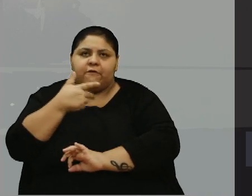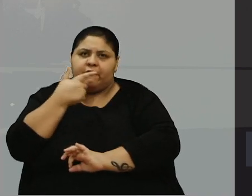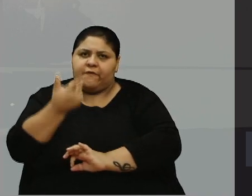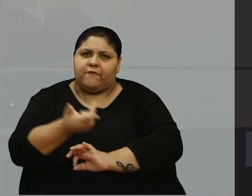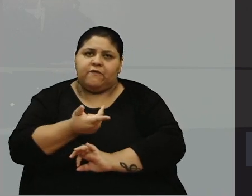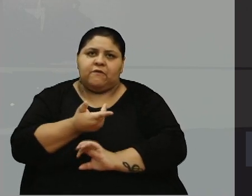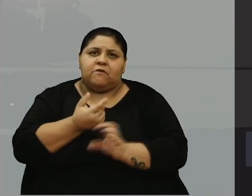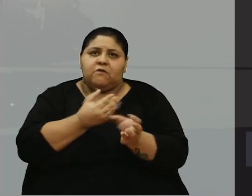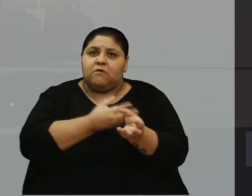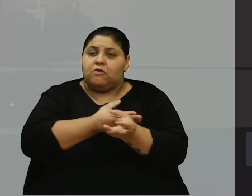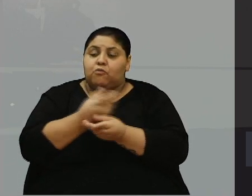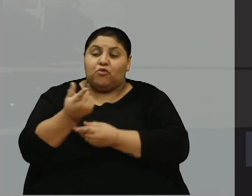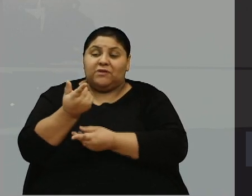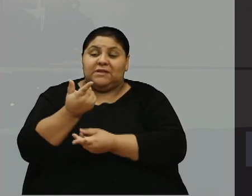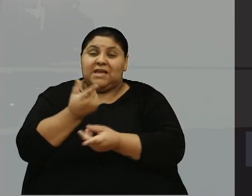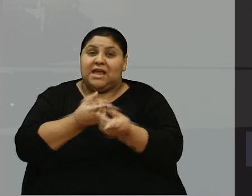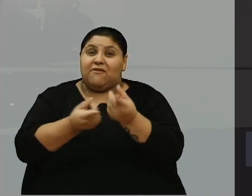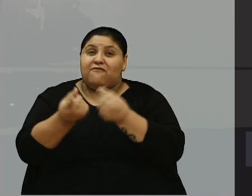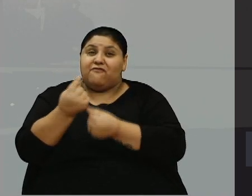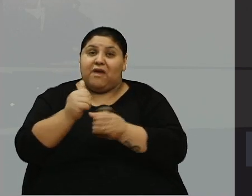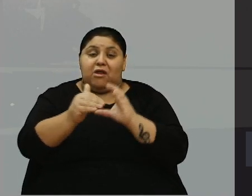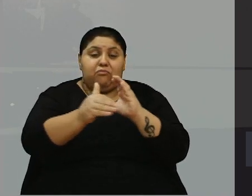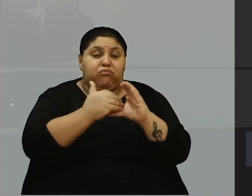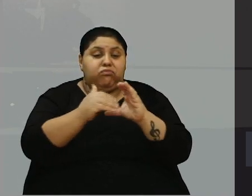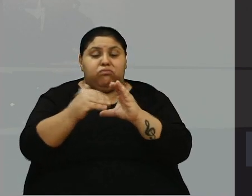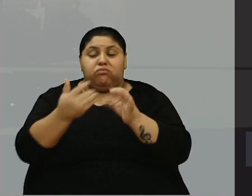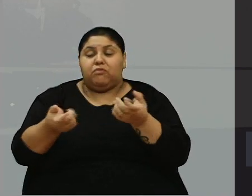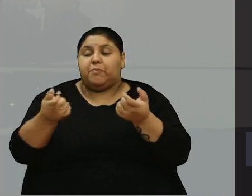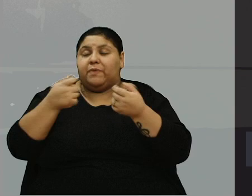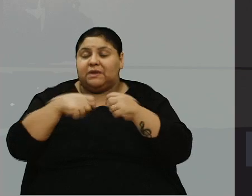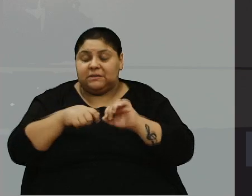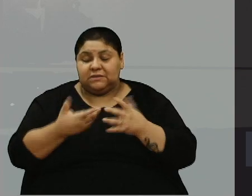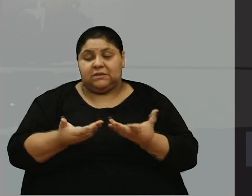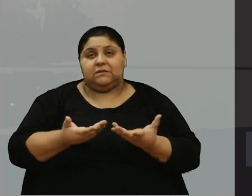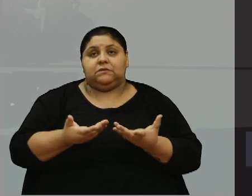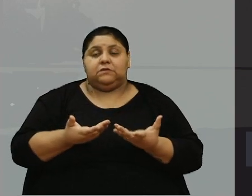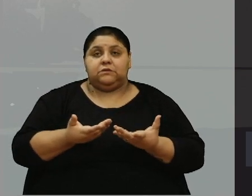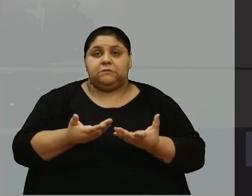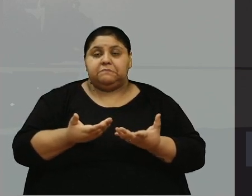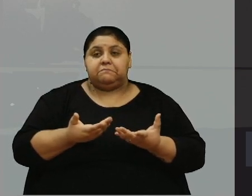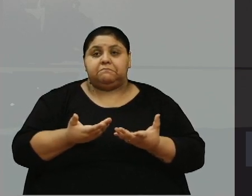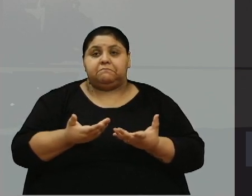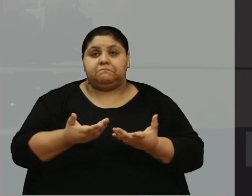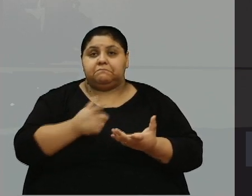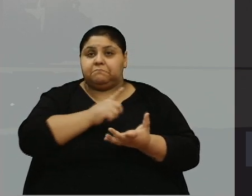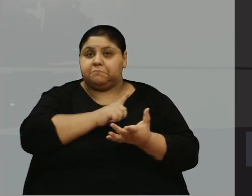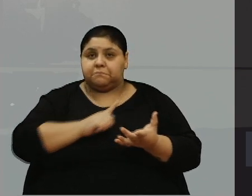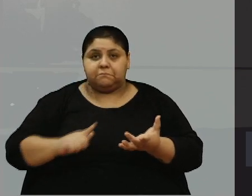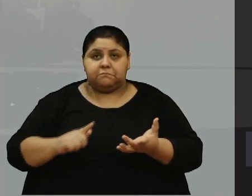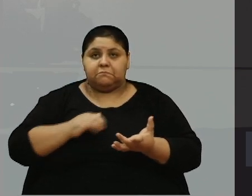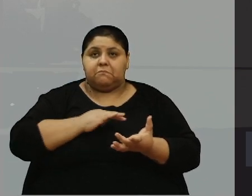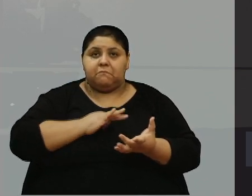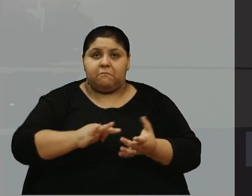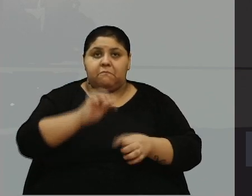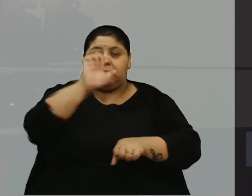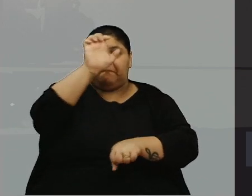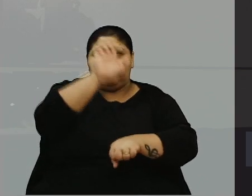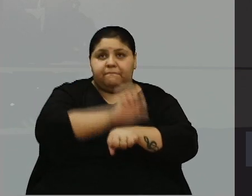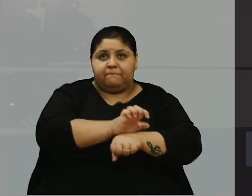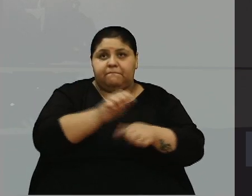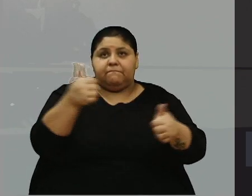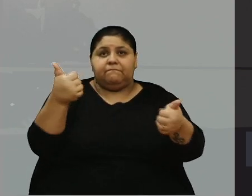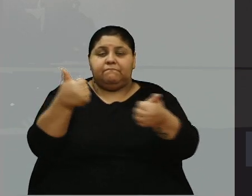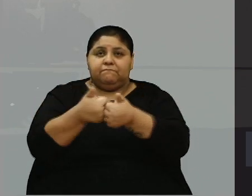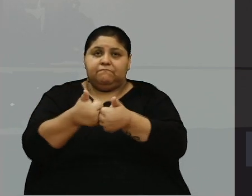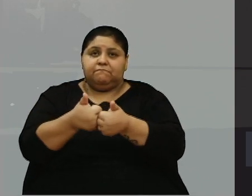muita verba que vai vir, que nós precisamos... O governo federal, estadual, junto com